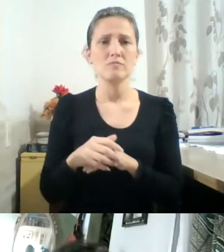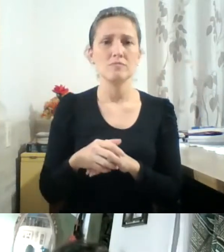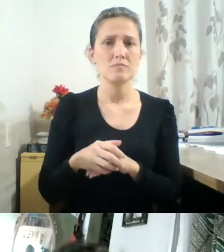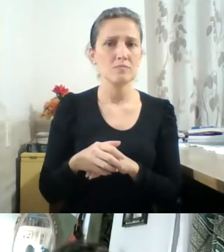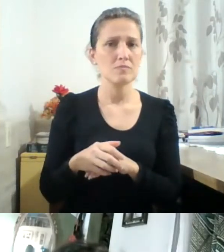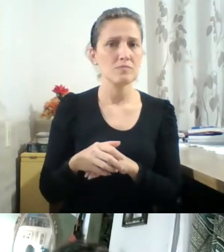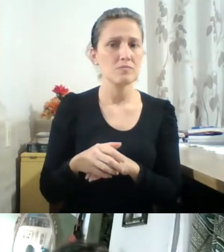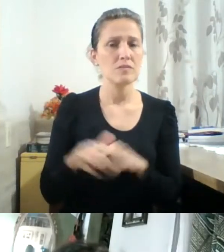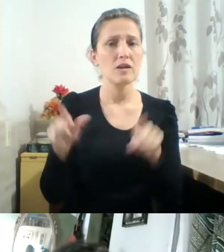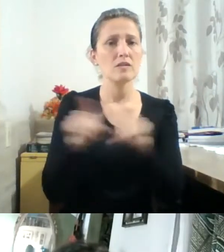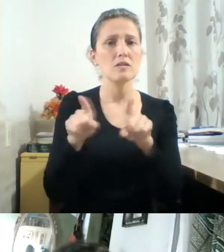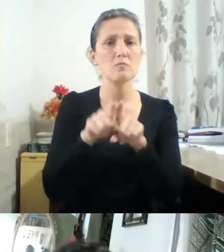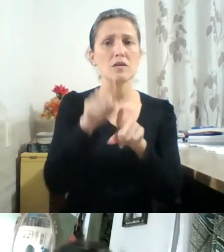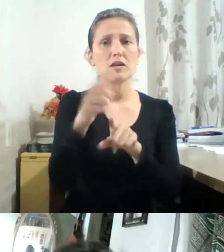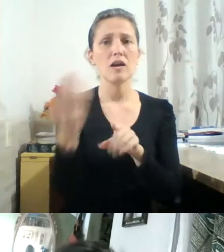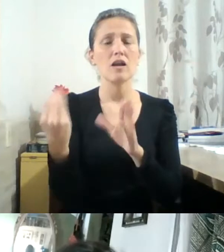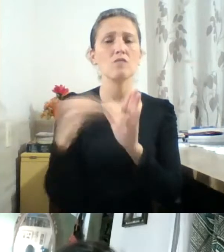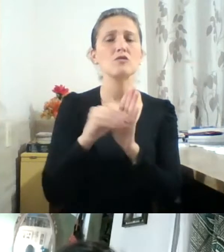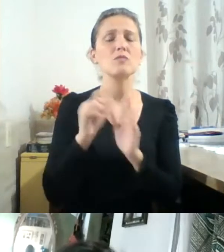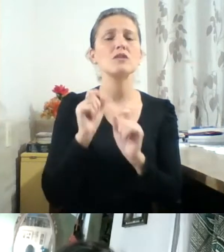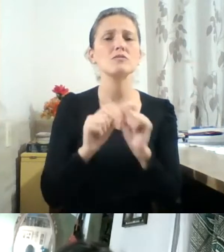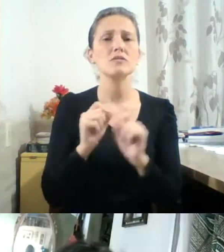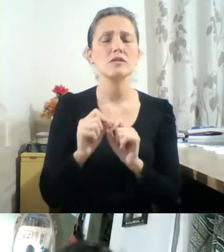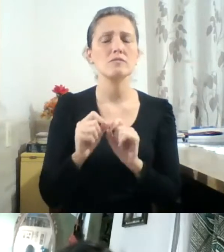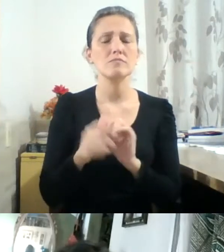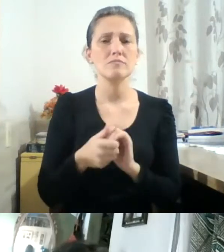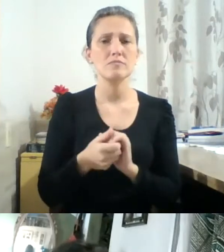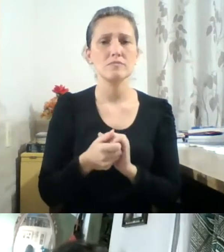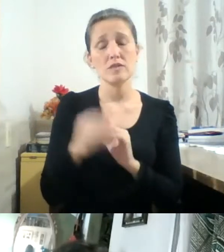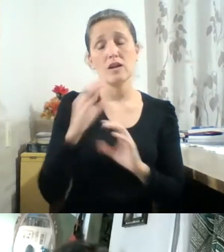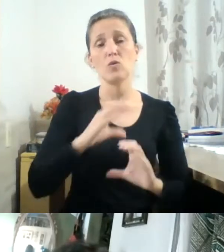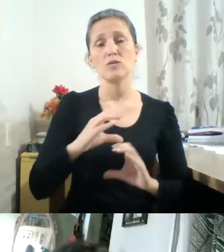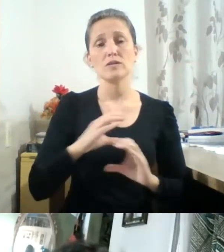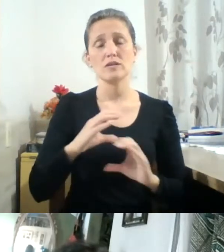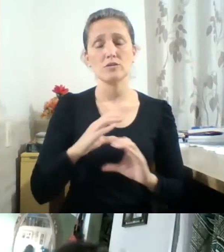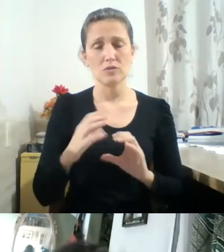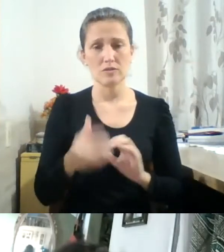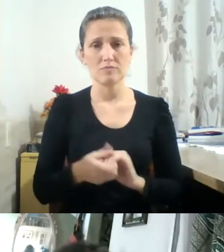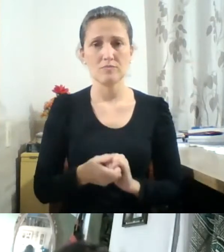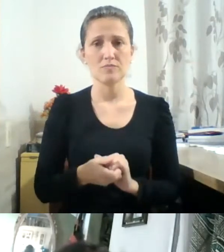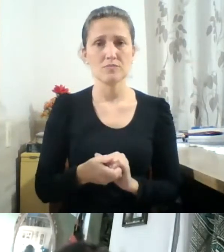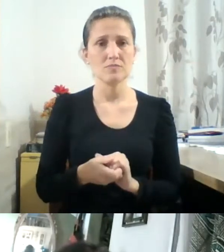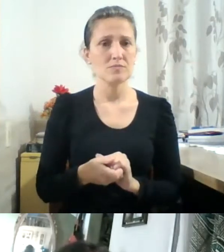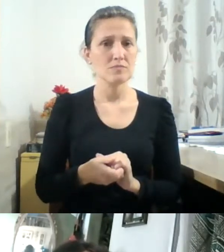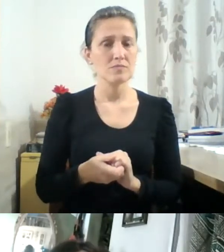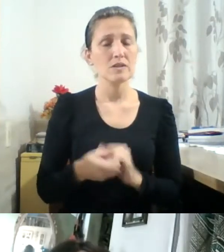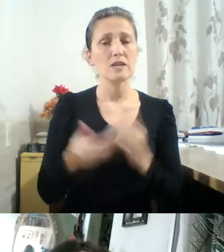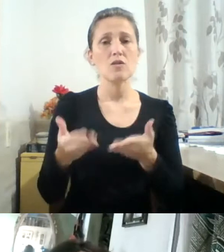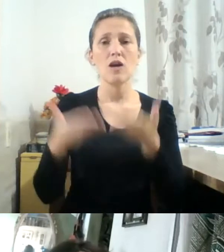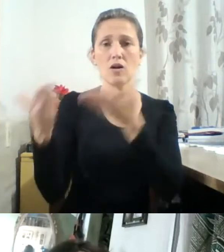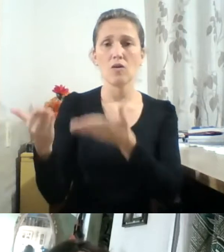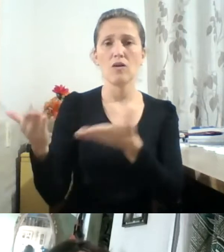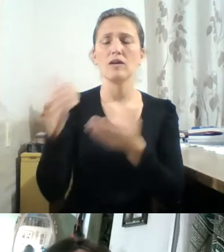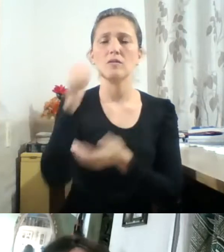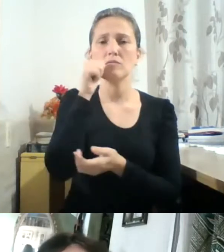ela faz parte também do PC Foto Festival, como também coordenadora. sendo assim, devolvo a palavra à Lucila e à Laura